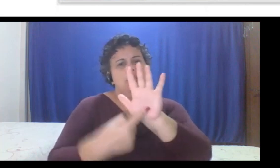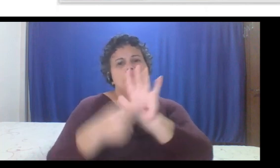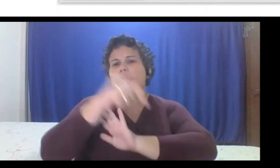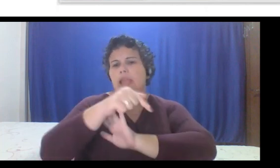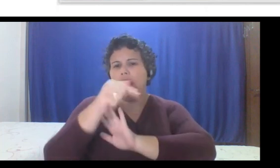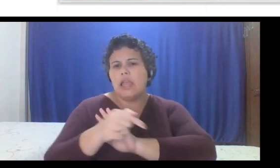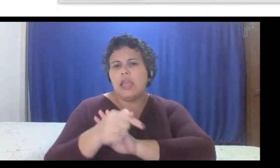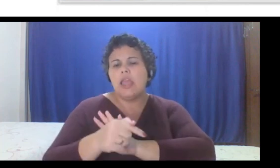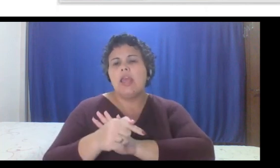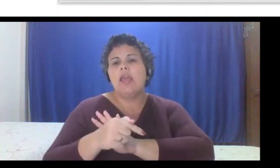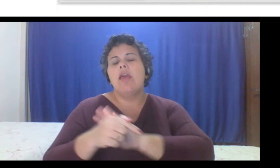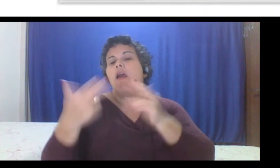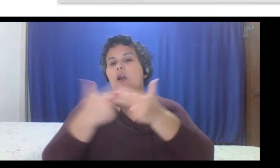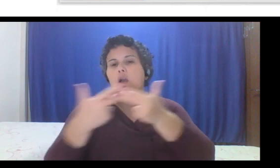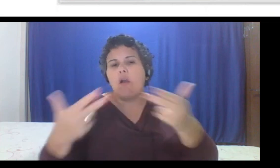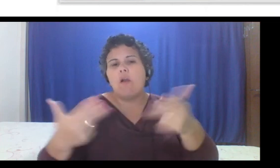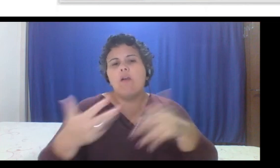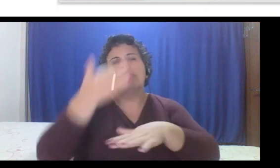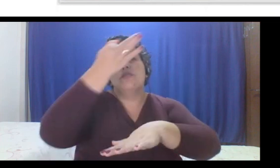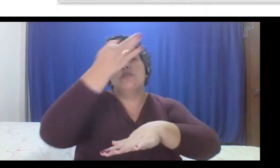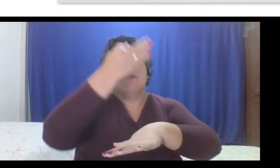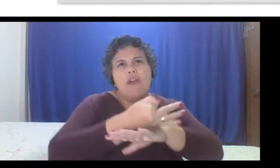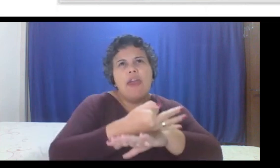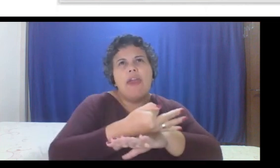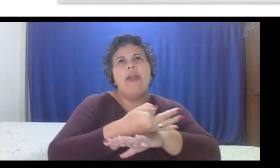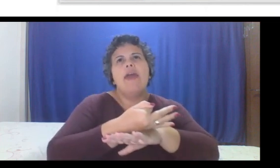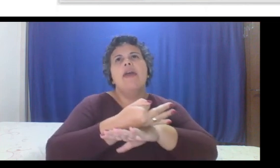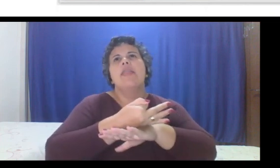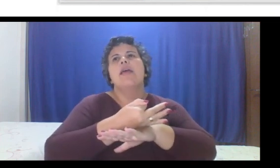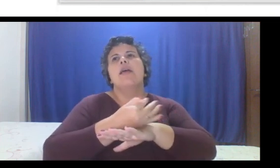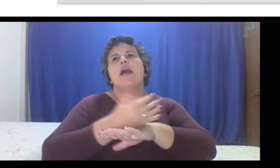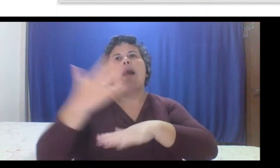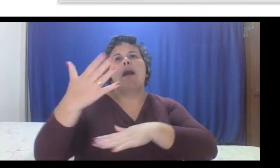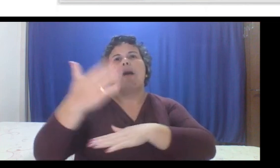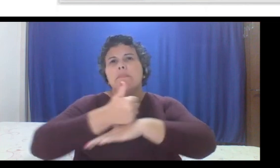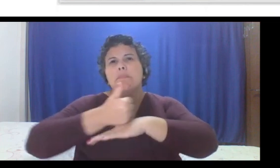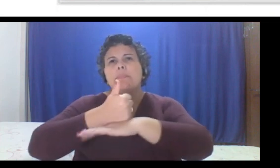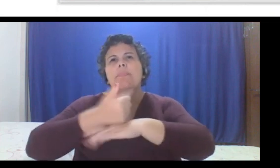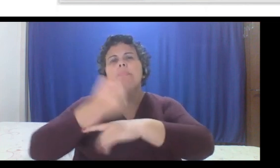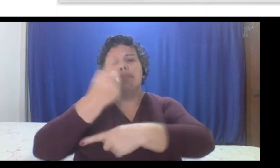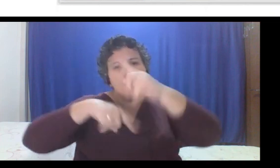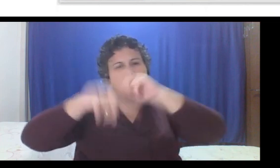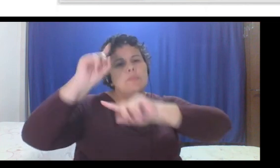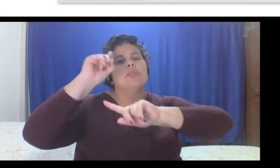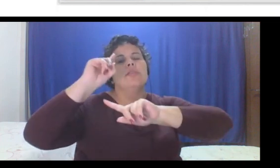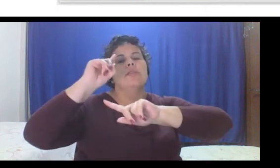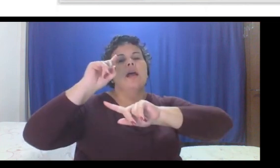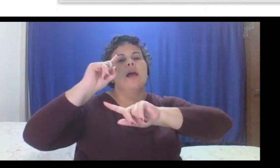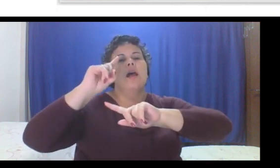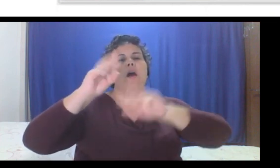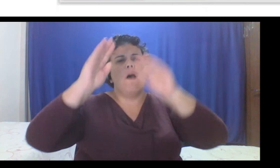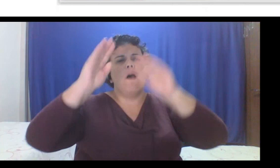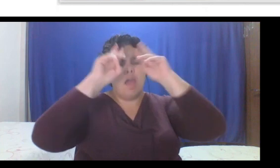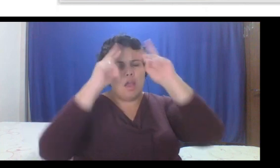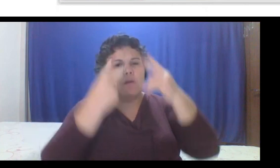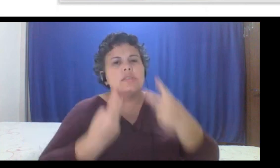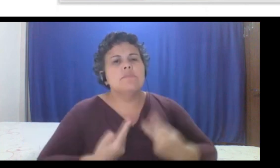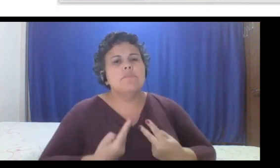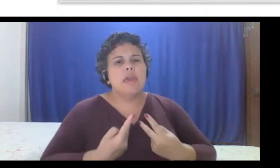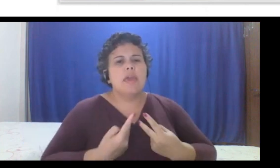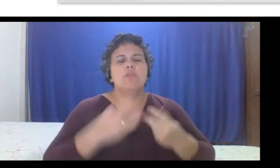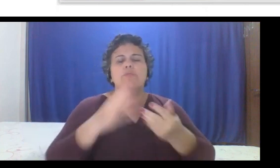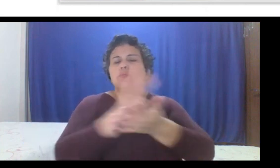promoções, férias, reconhecimentos, contexto, mapa de conhecimento, enfim, as coisas todas se interligam, se